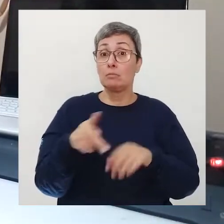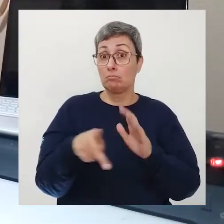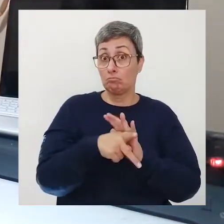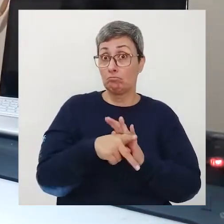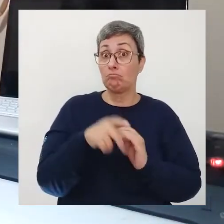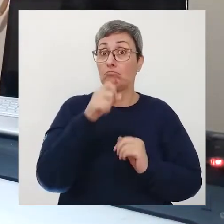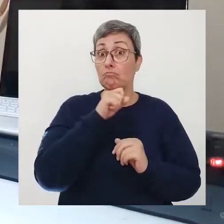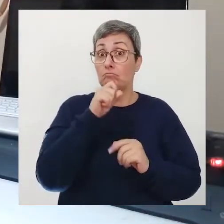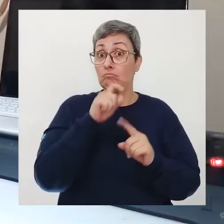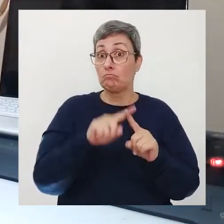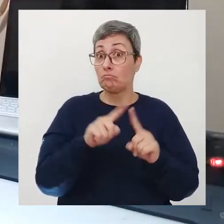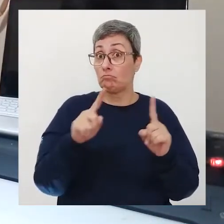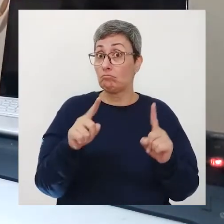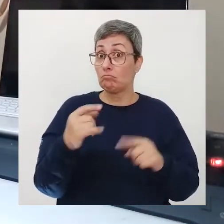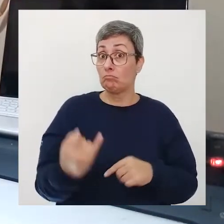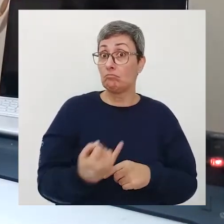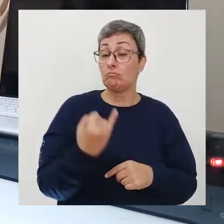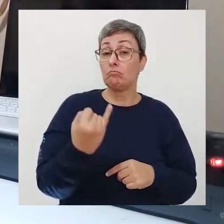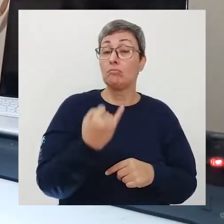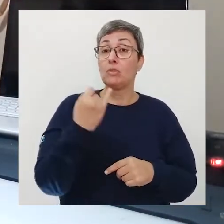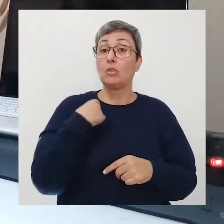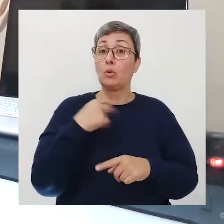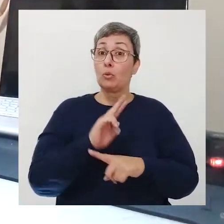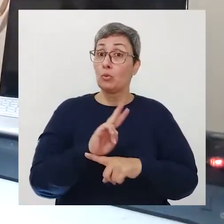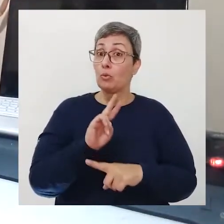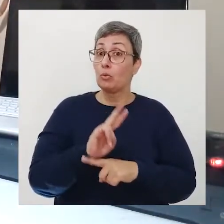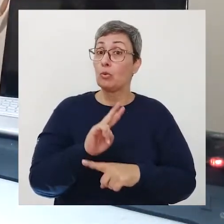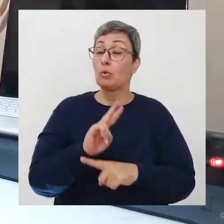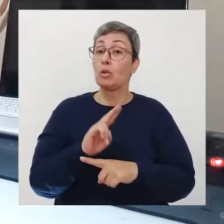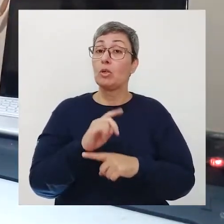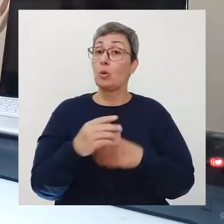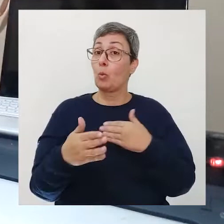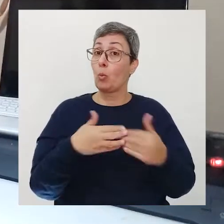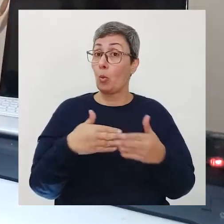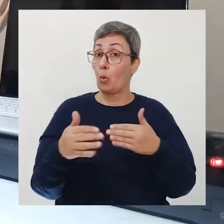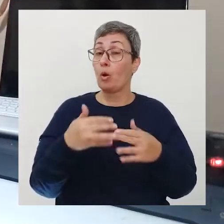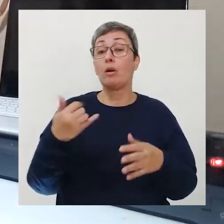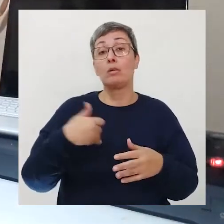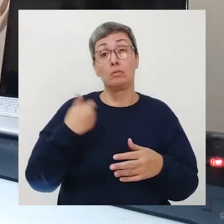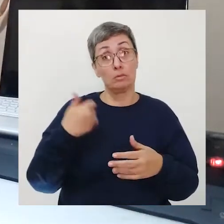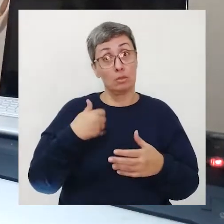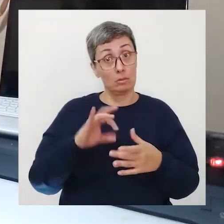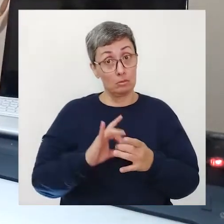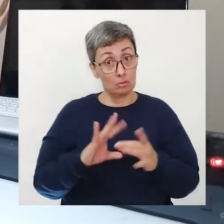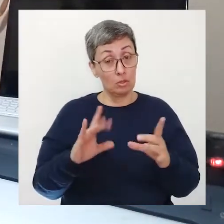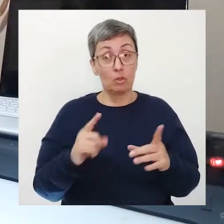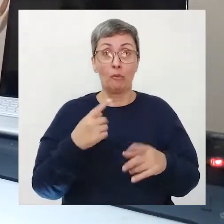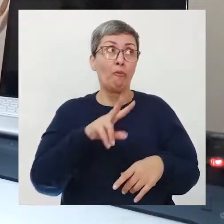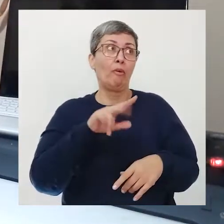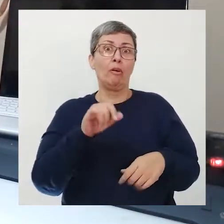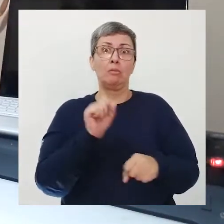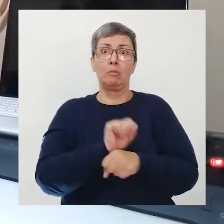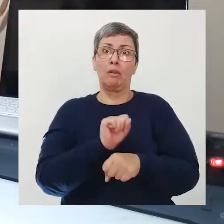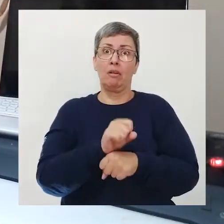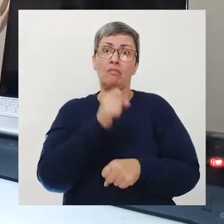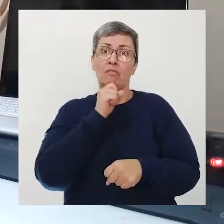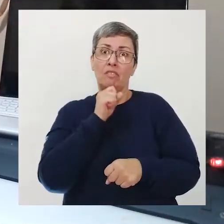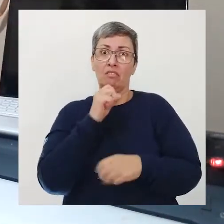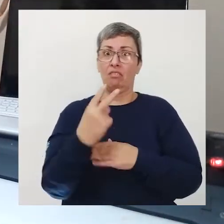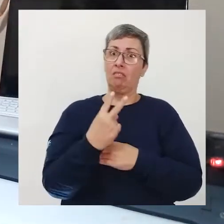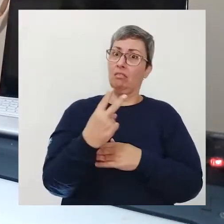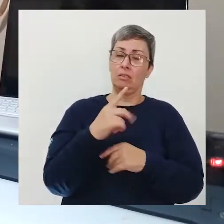cuidar né você já tem que começar a se cuidar quanto mais cedo melhor agora vamos vou te convidar para assistir uma